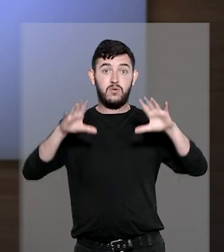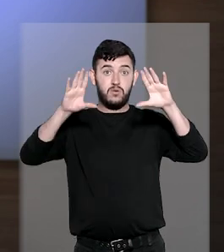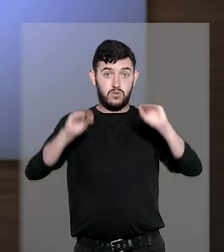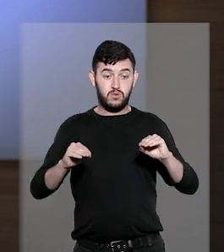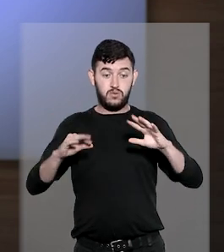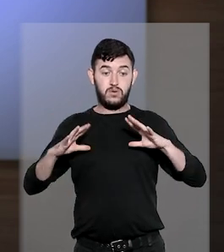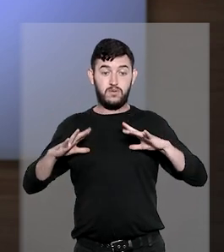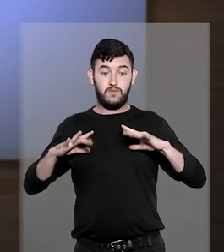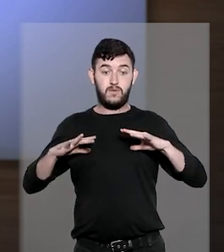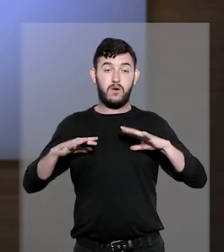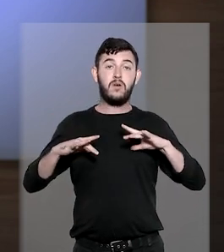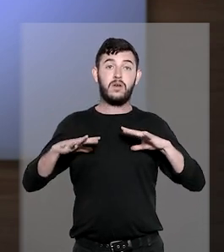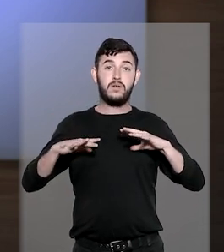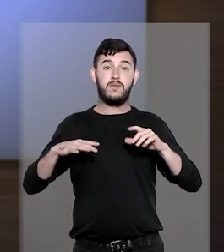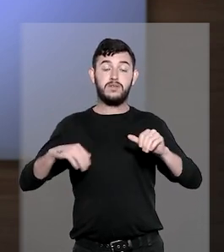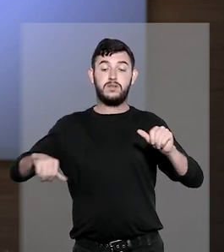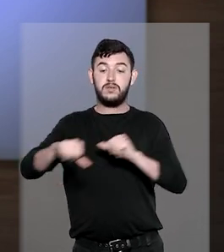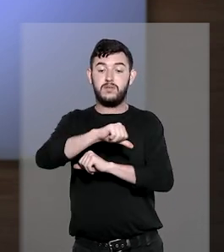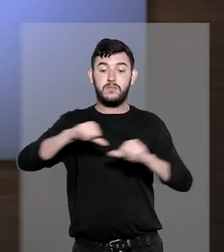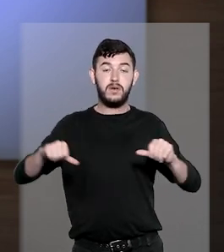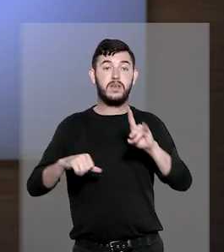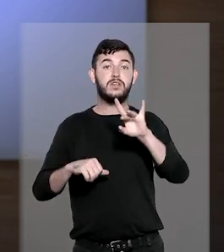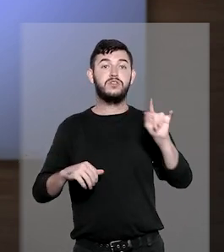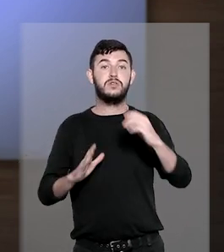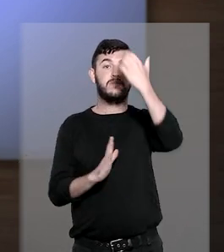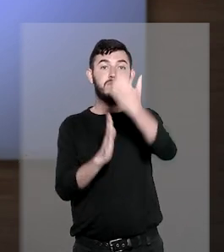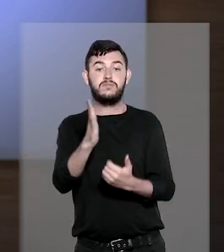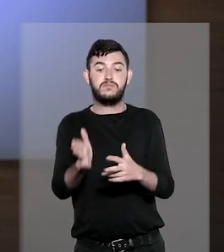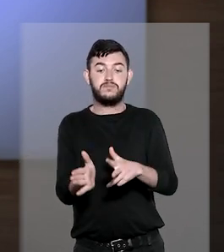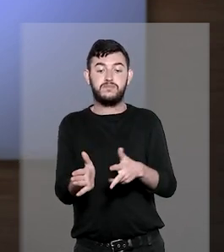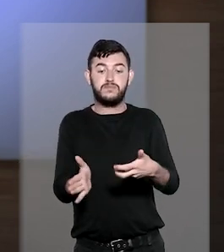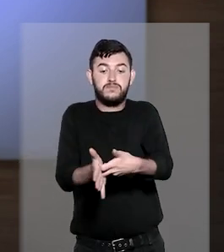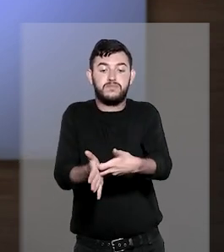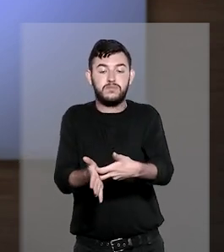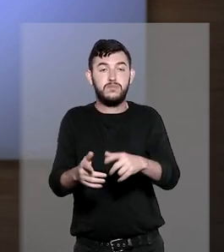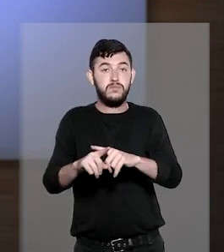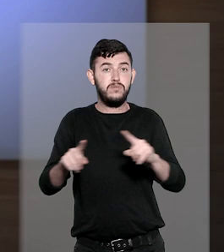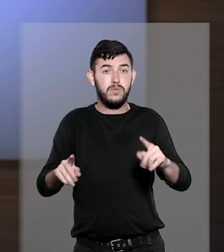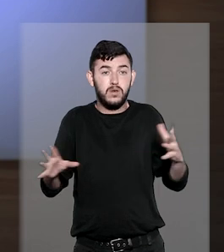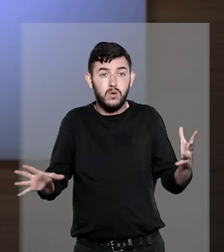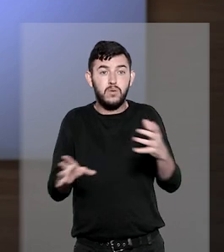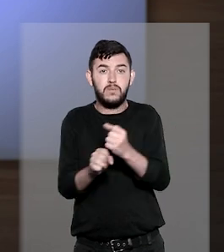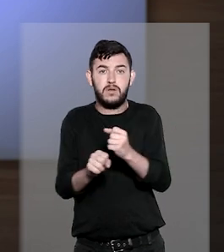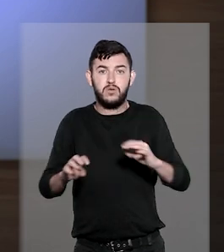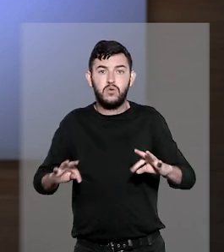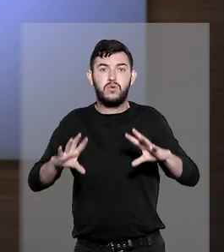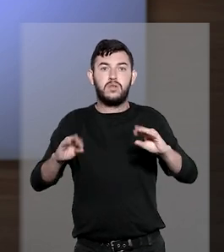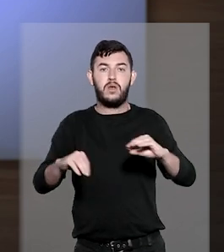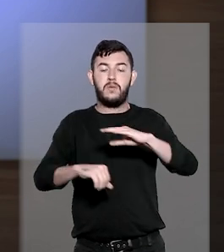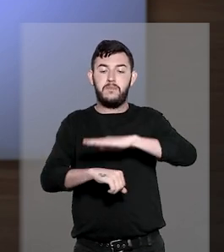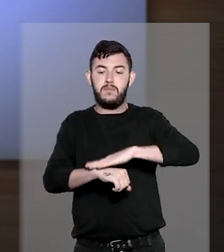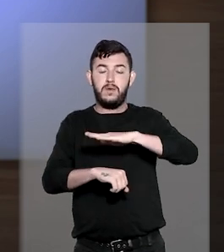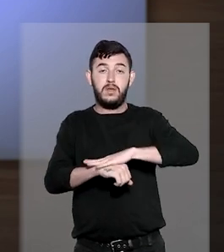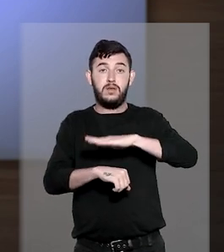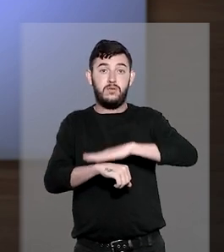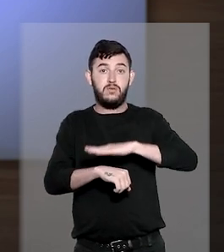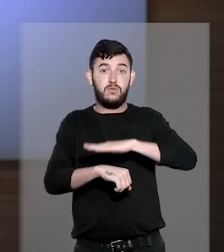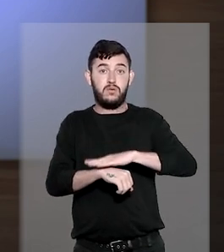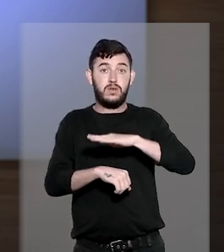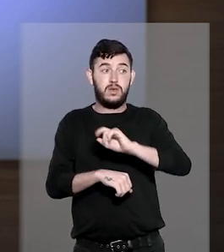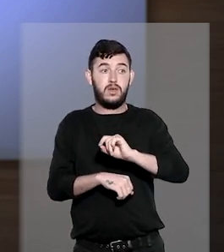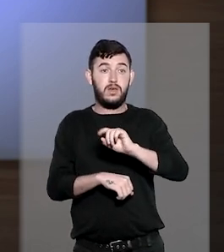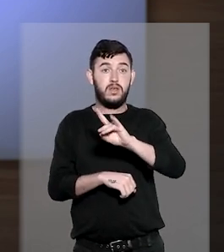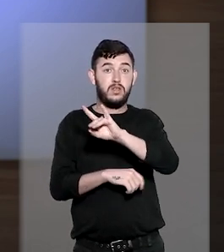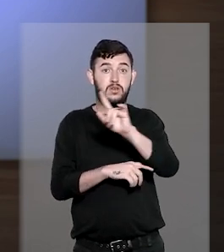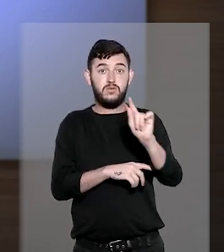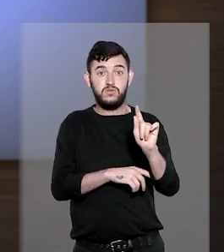convertidas em dias para a contagem da detração da pena, e se no cômputo total remanescer período menor do que 24 horas,